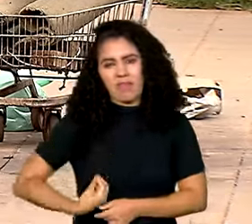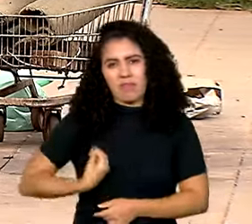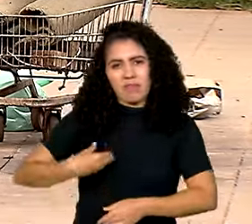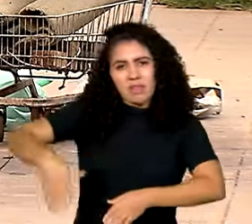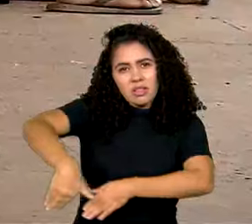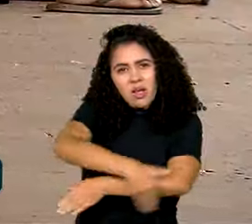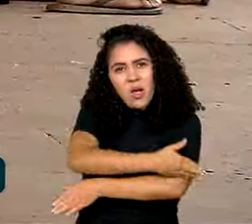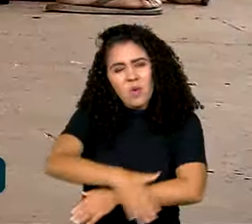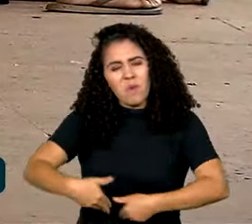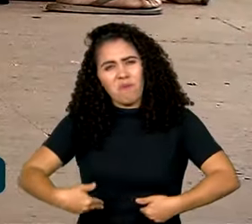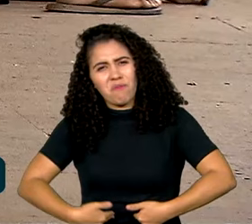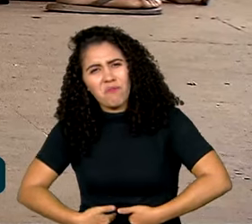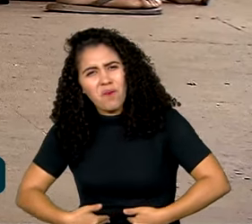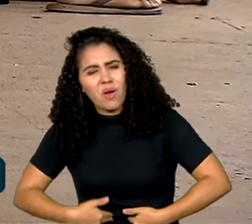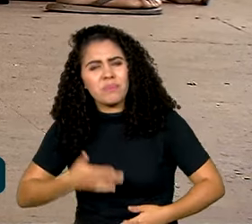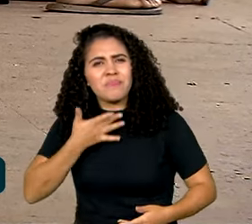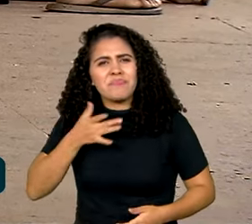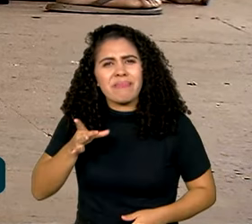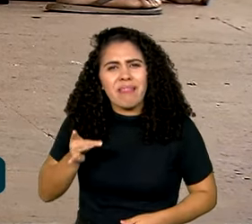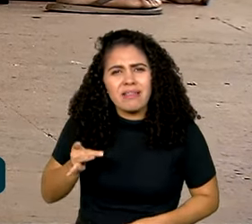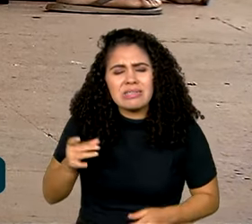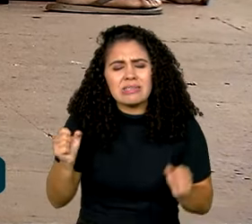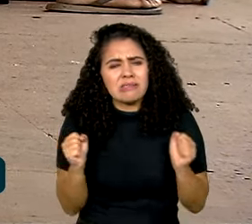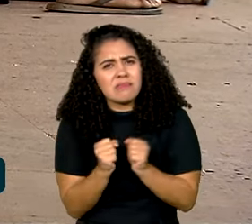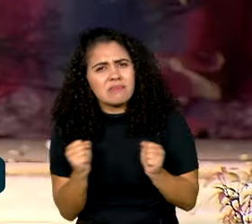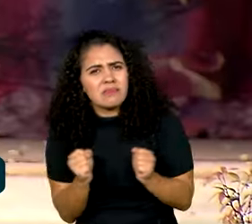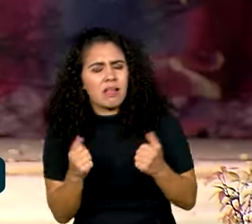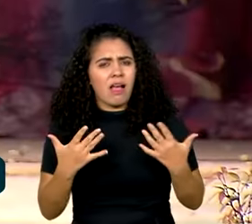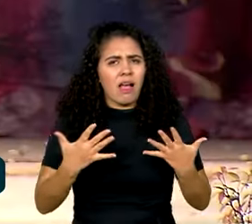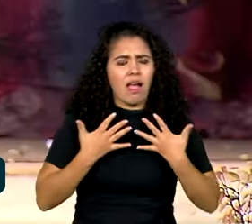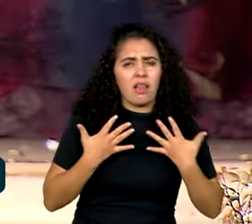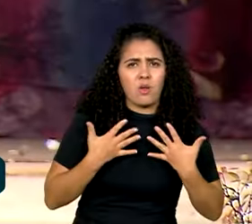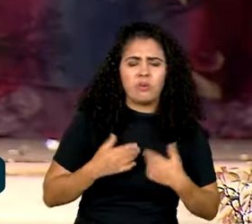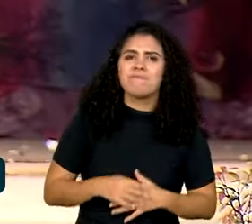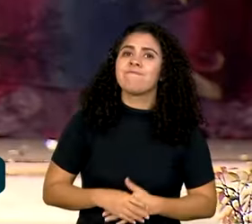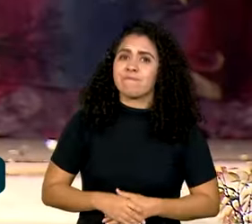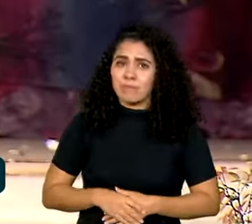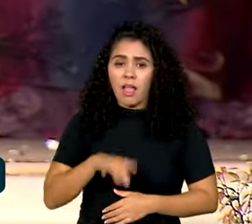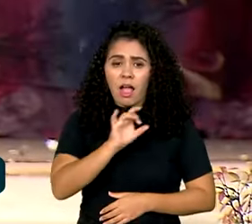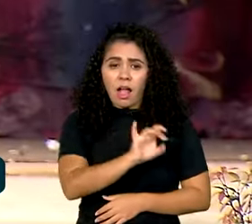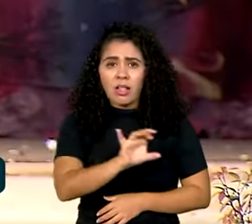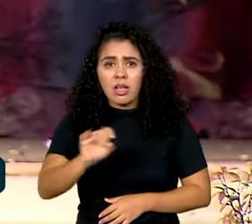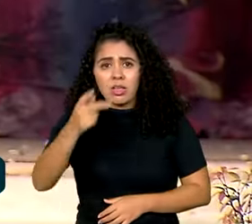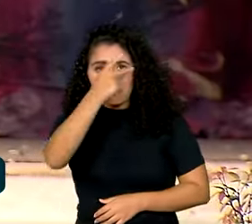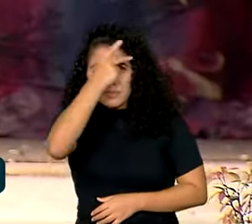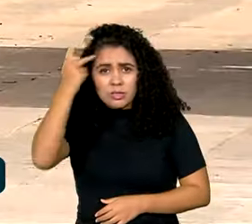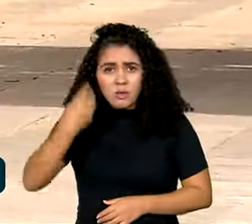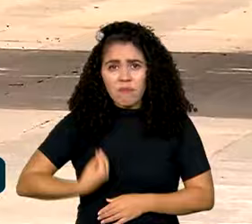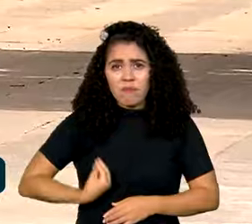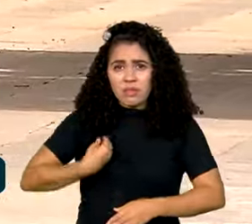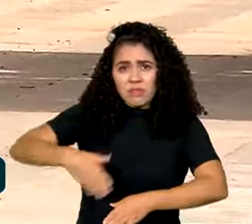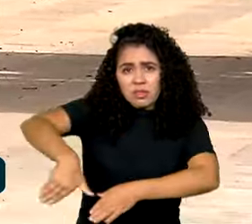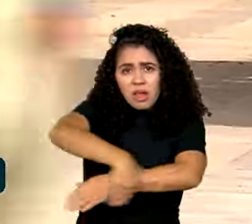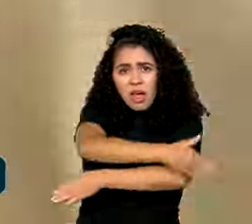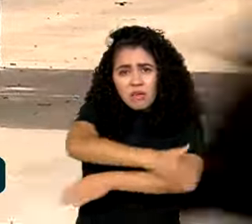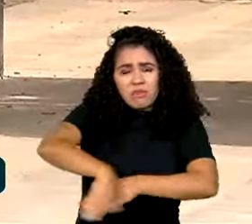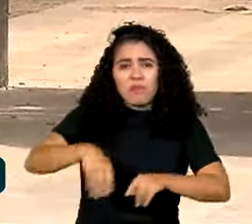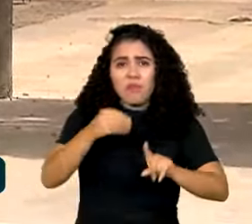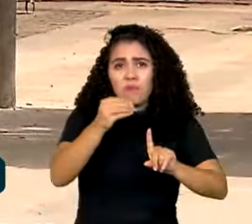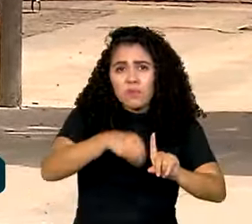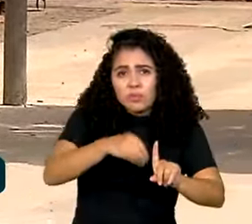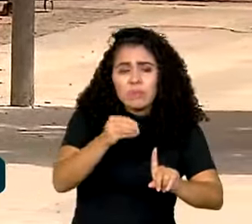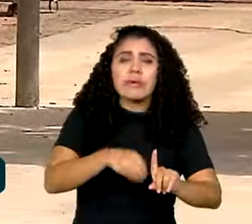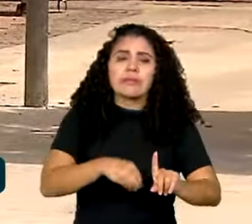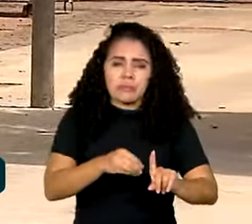passar fome, sede, frio e calor. Cada pessoa que vive em situação de vulnerabilidade,